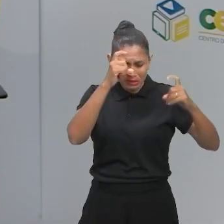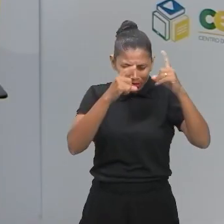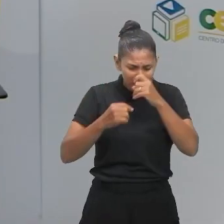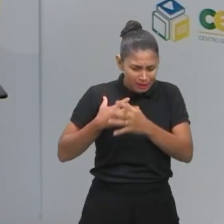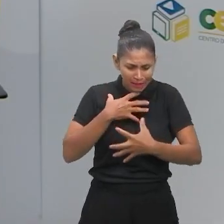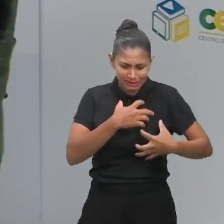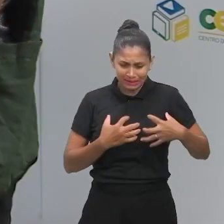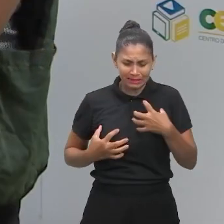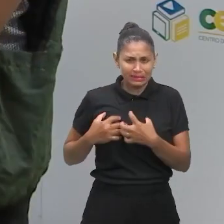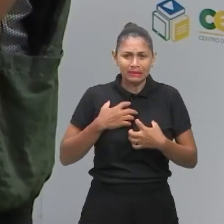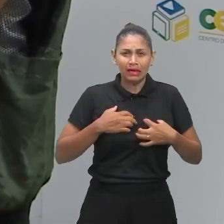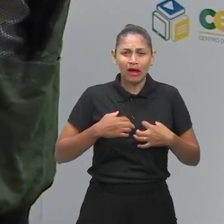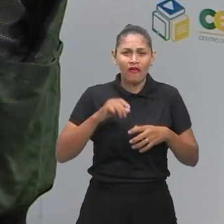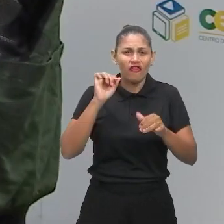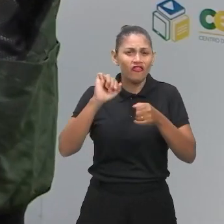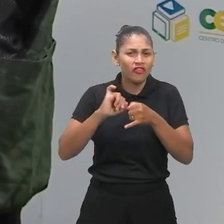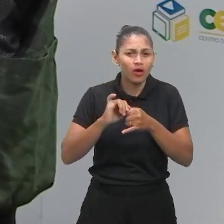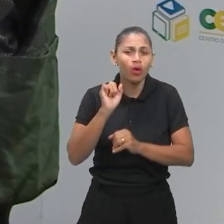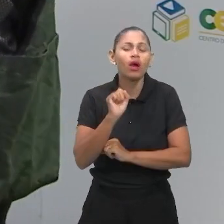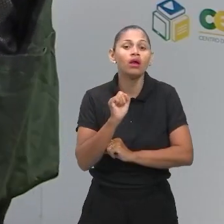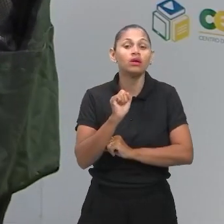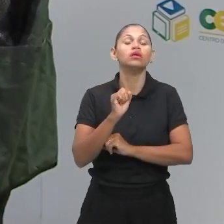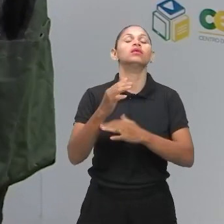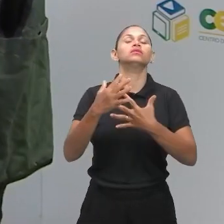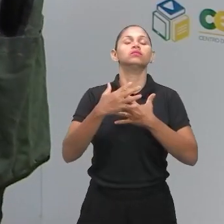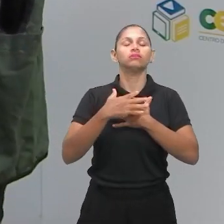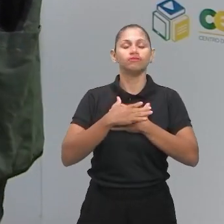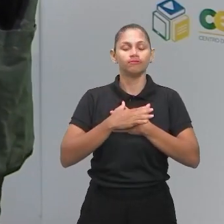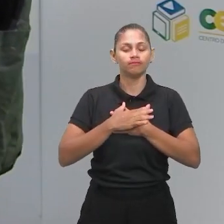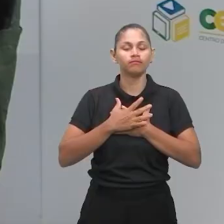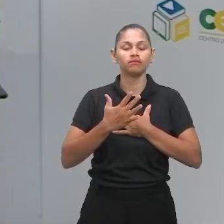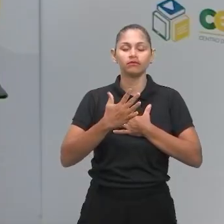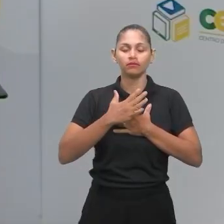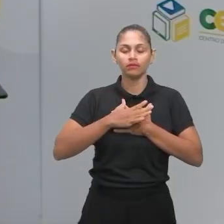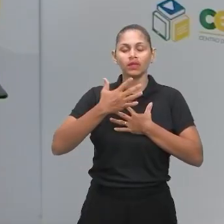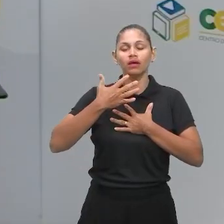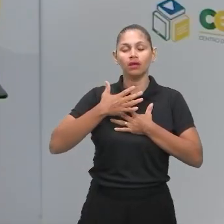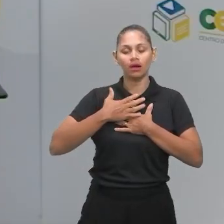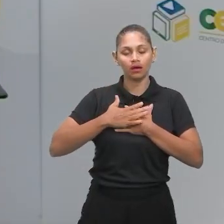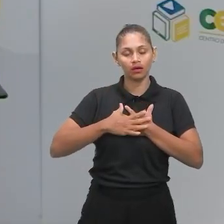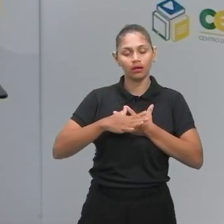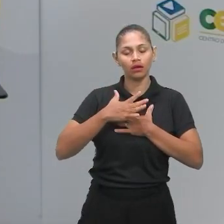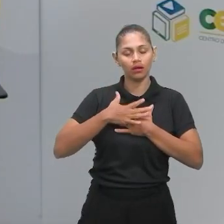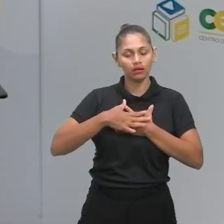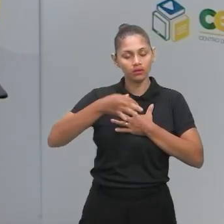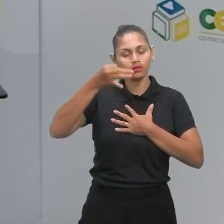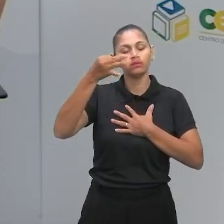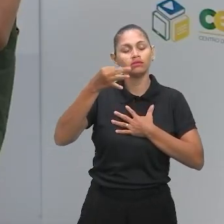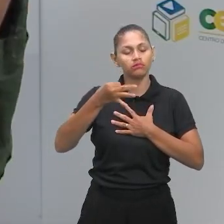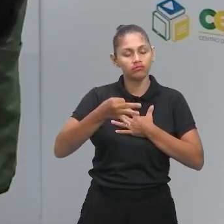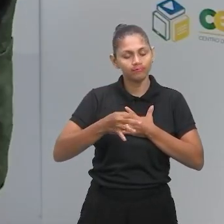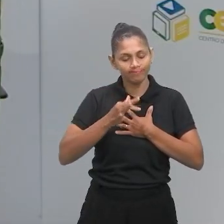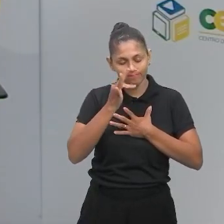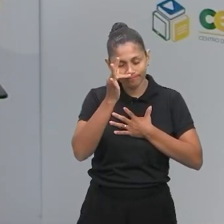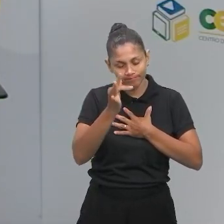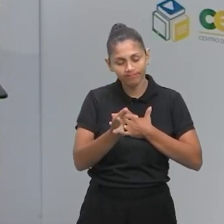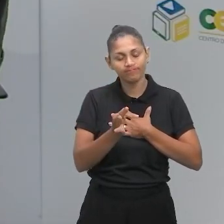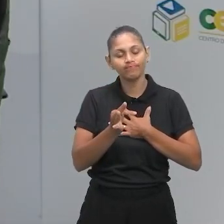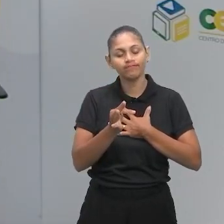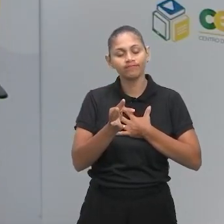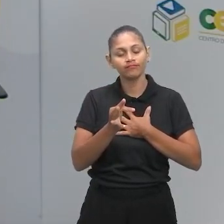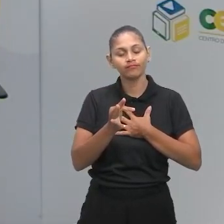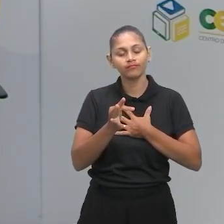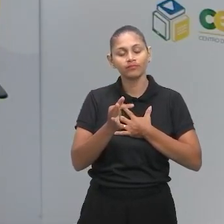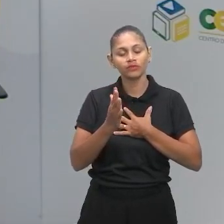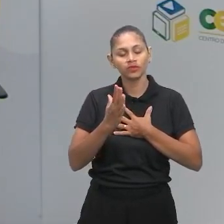segundos, você coloca a sua mão na mão do psicólogo e fala, calma, calma que vai dar certo, tá? Calma que vai dar certo. Segura a mão do